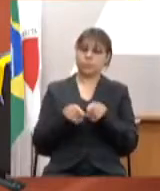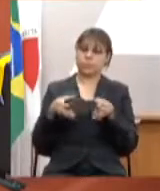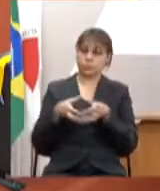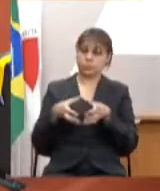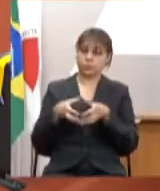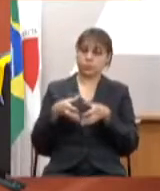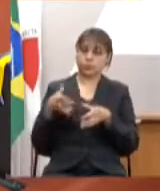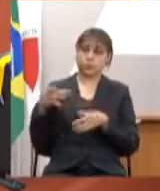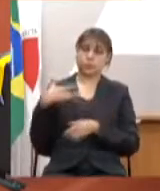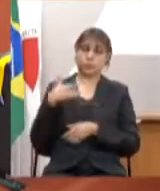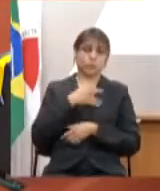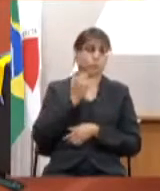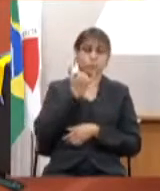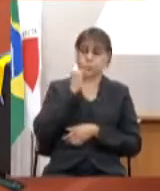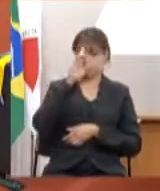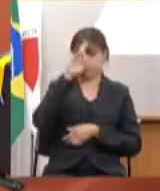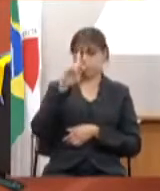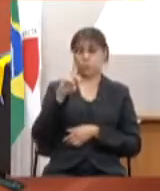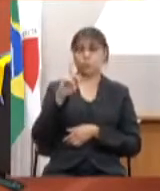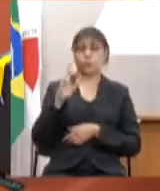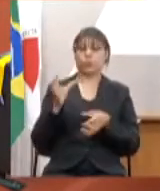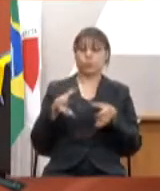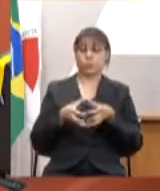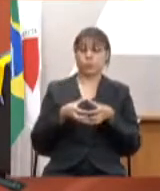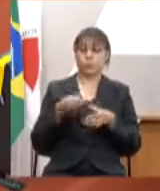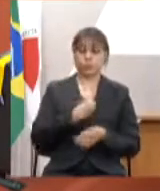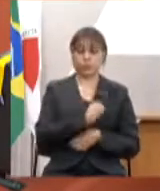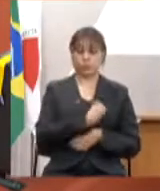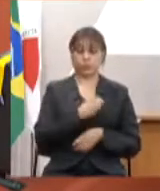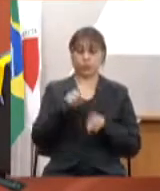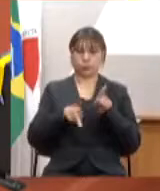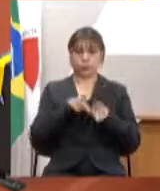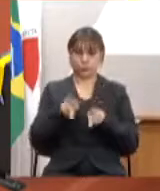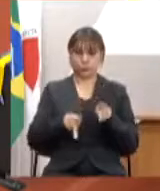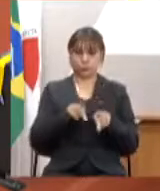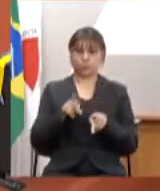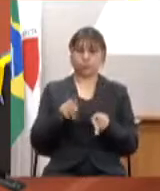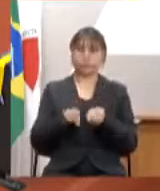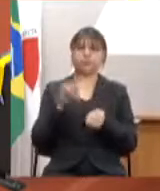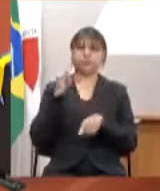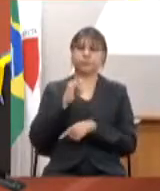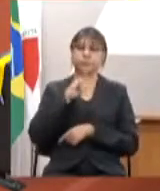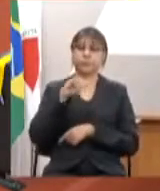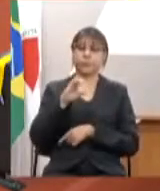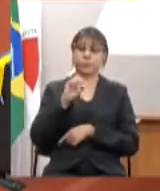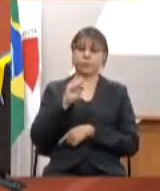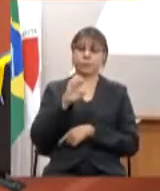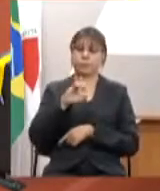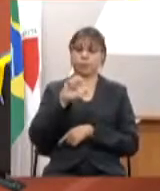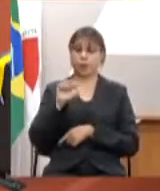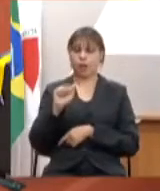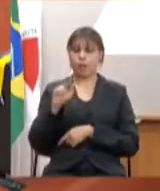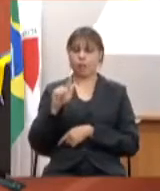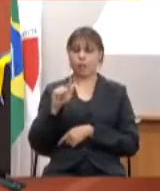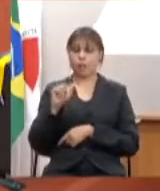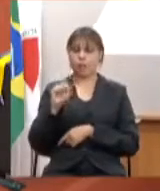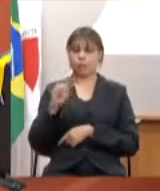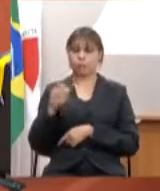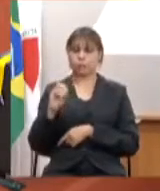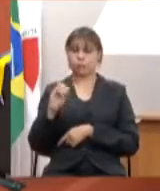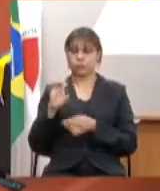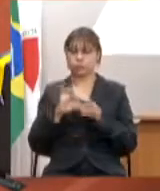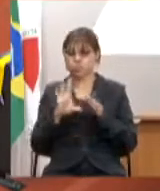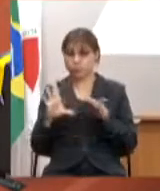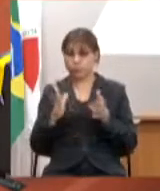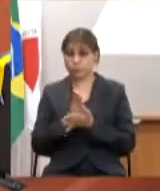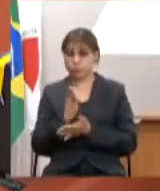não na comissão de participação popular dizer ao José Augusto que quer saber se os projetos que foram aprovados no